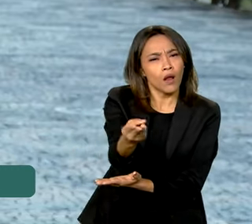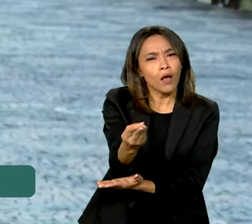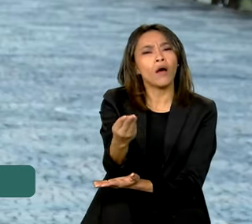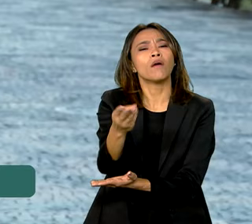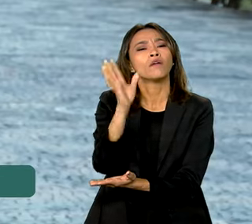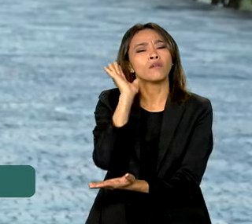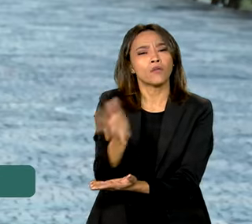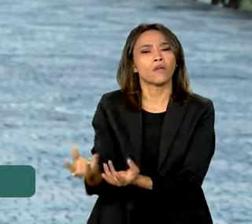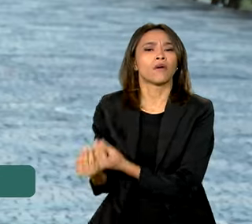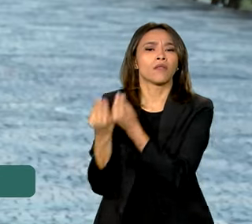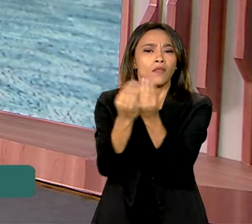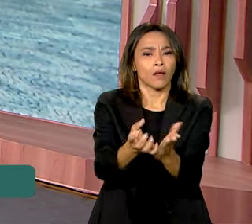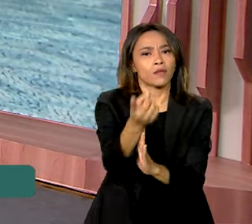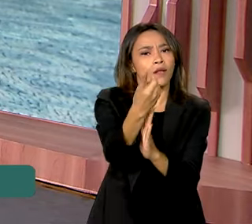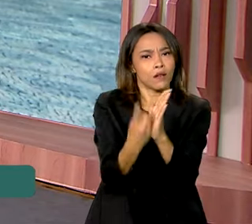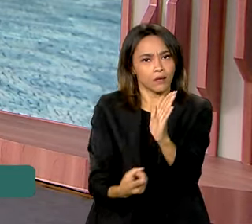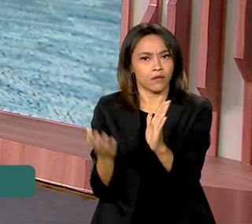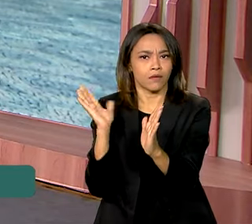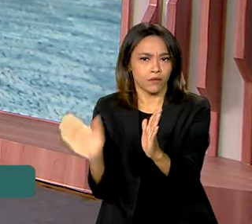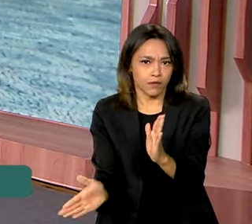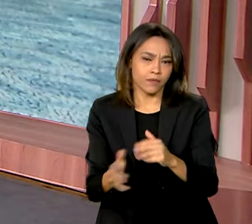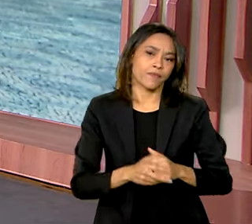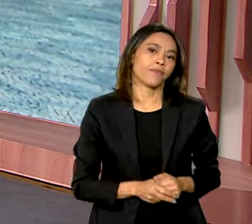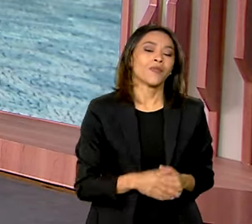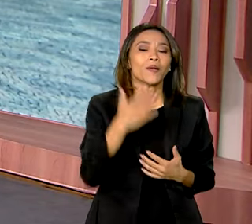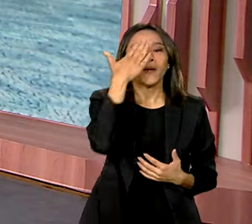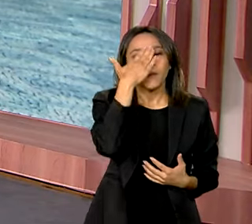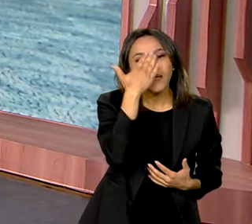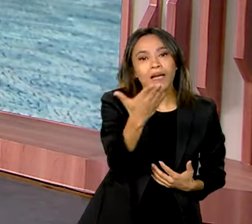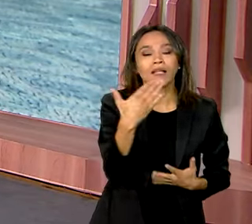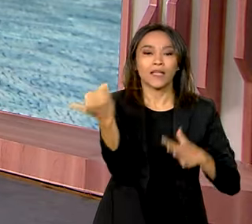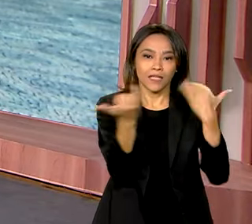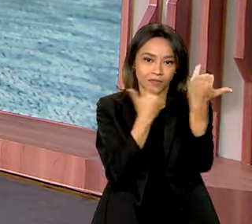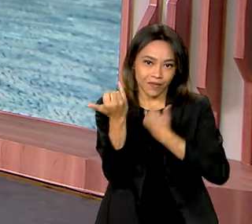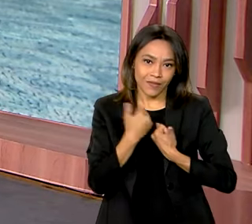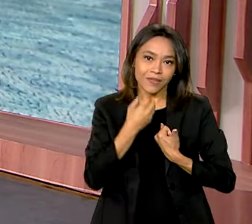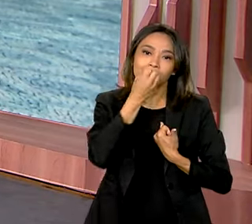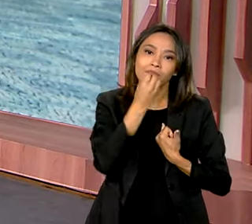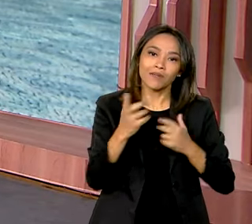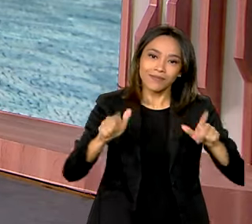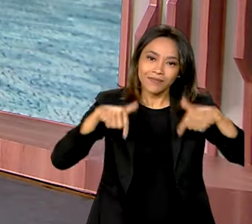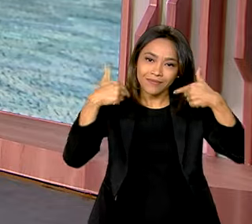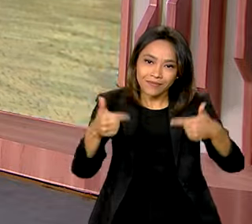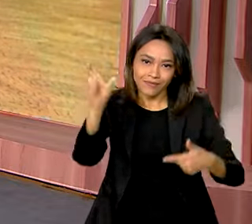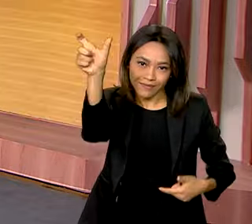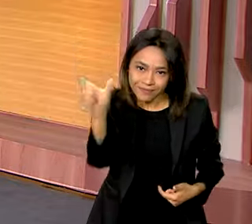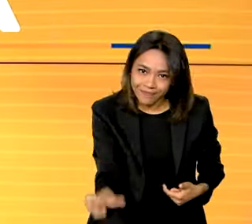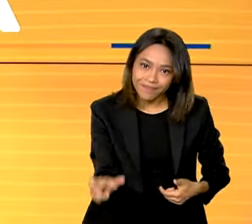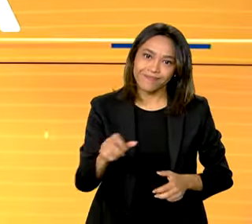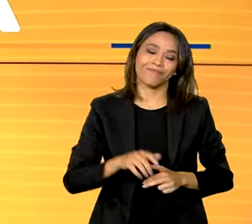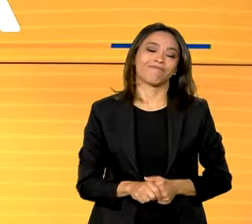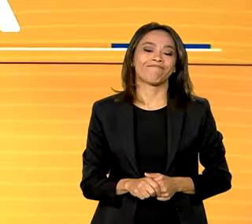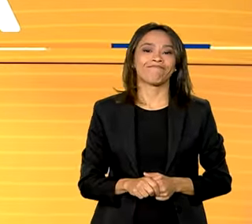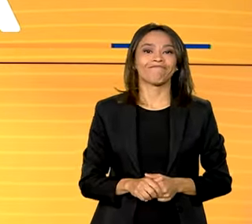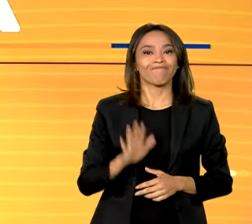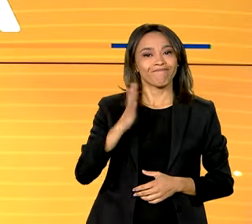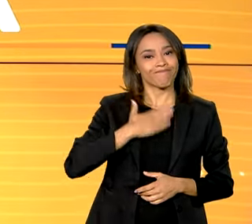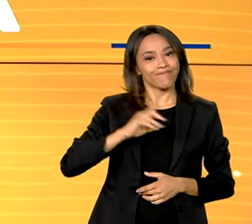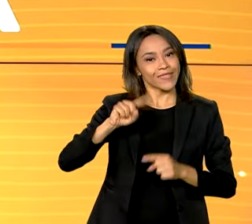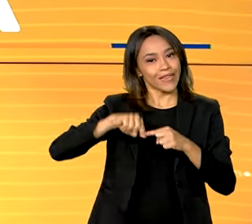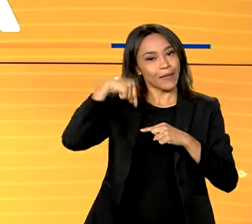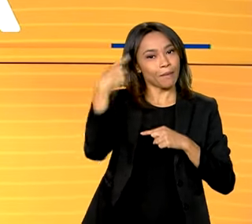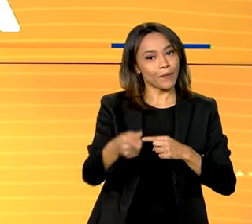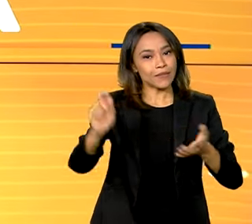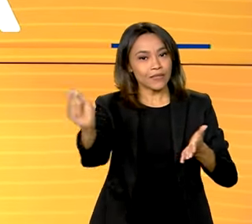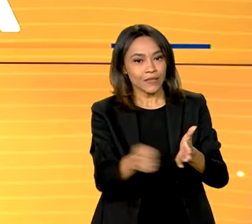entregues. Eu volto com você, Vanessa. Ok, Cláudia. Obrigada pelas informações. Bom trabalho pra você aí. A seguir, sancionada a